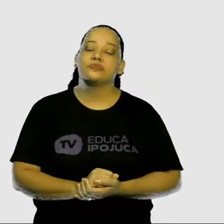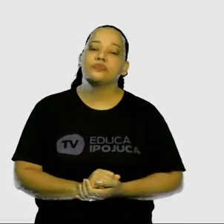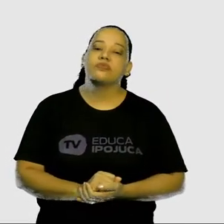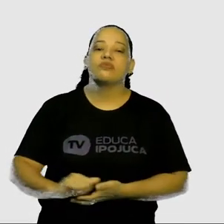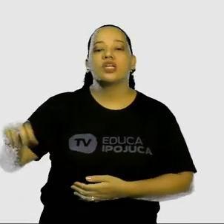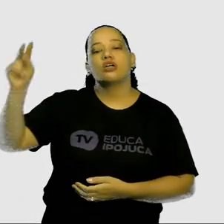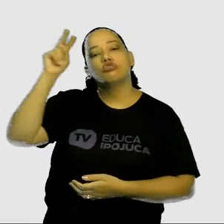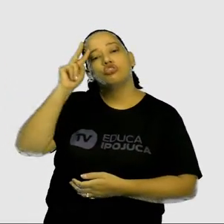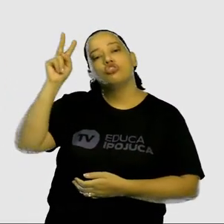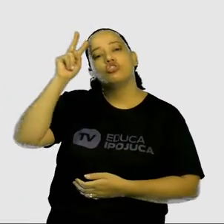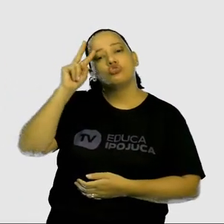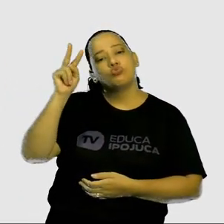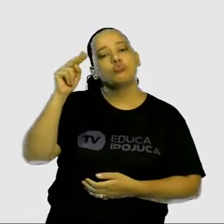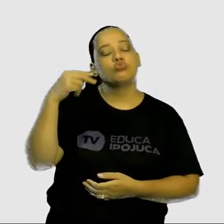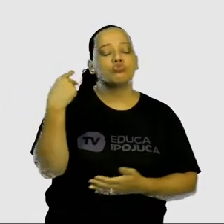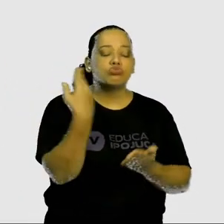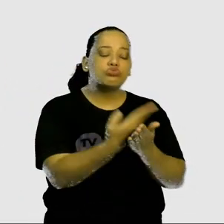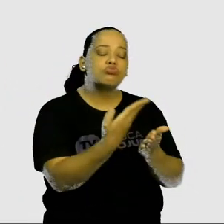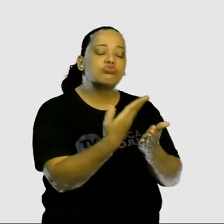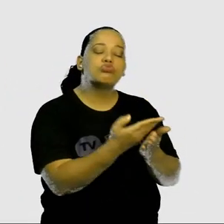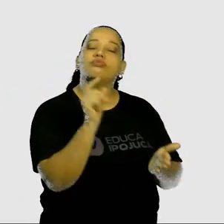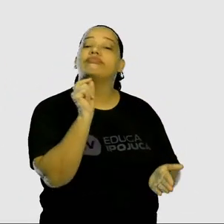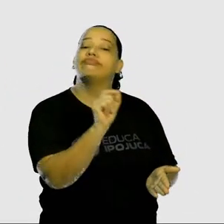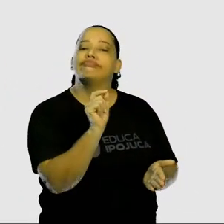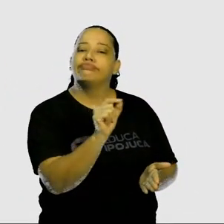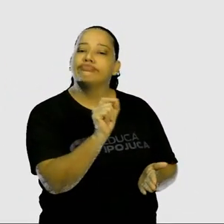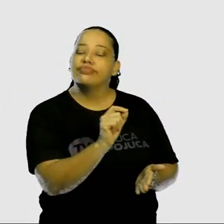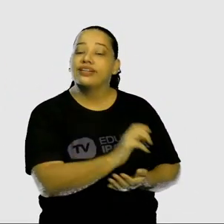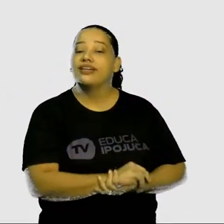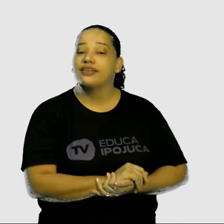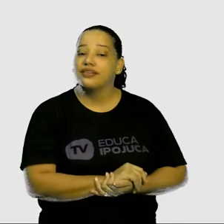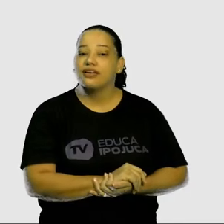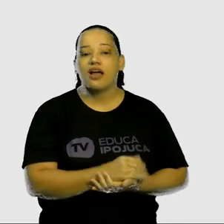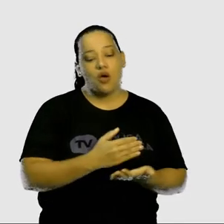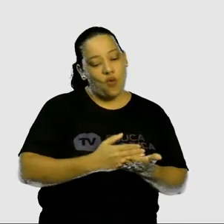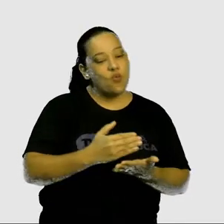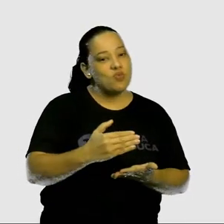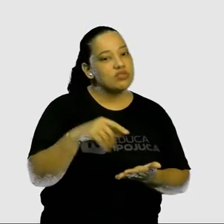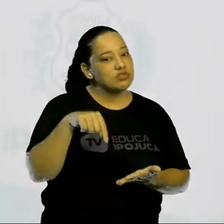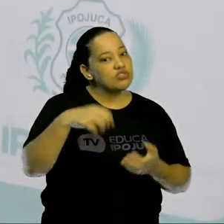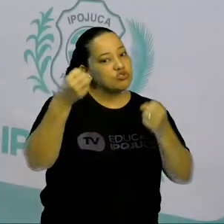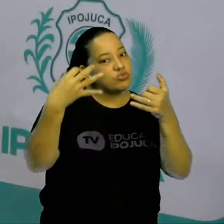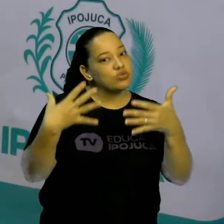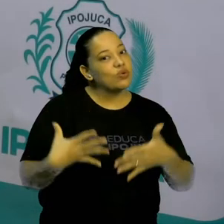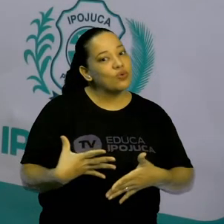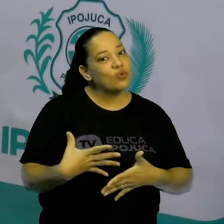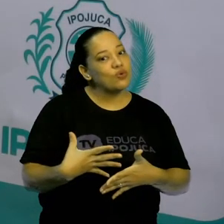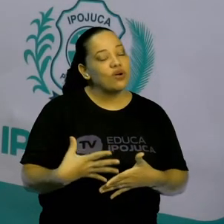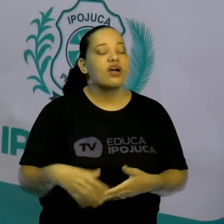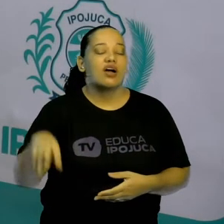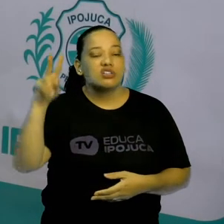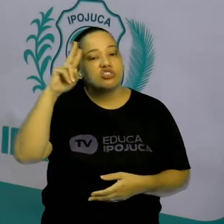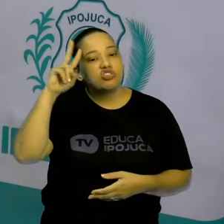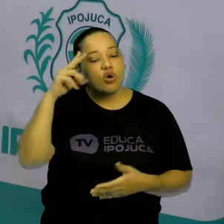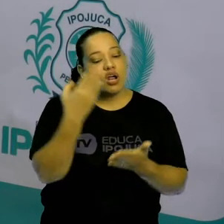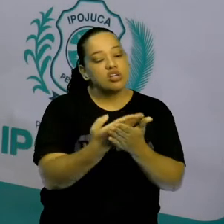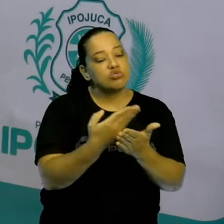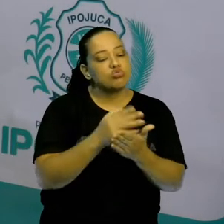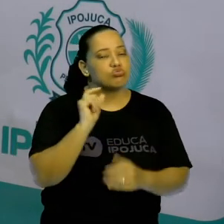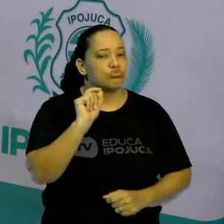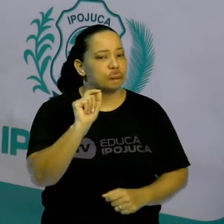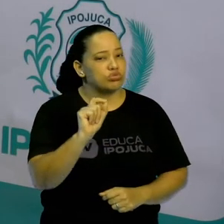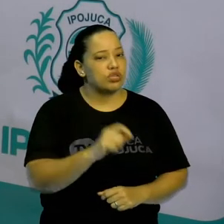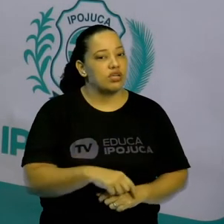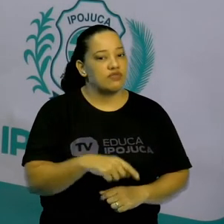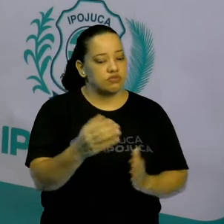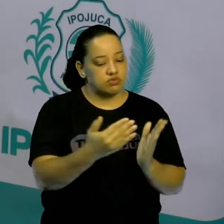história estuda? Nós vimos aqui, logo no começo, o que é que a história estuda. Então, respondam aí no caderno